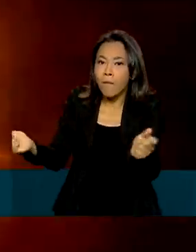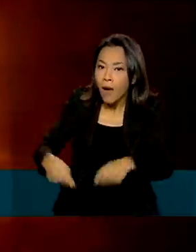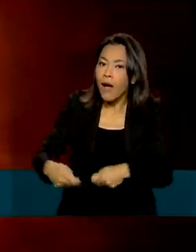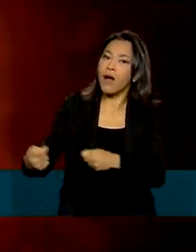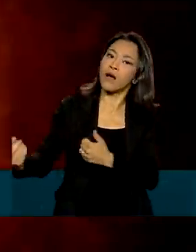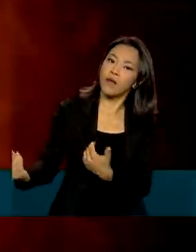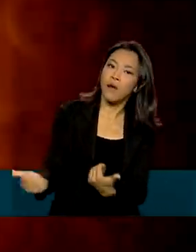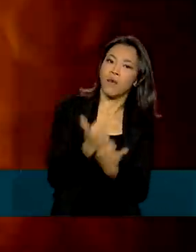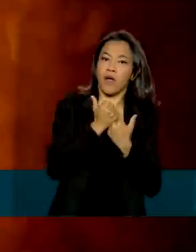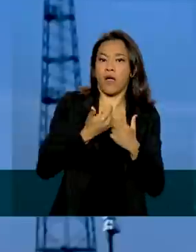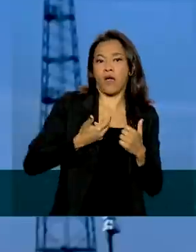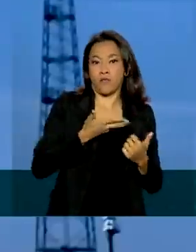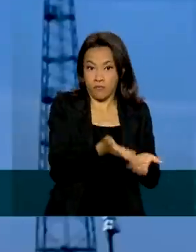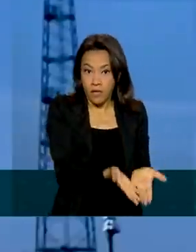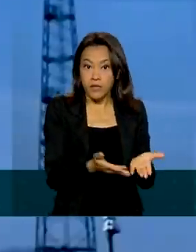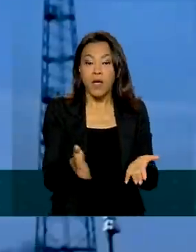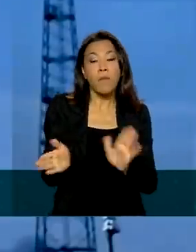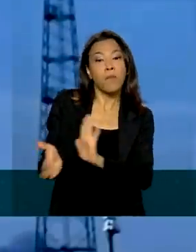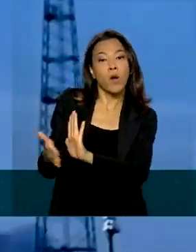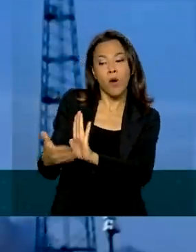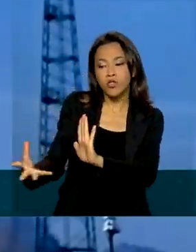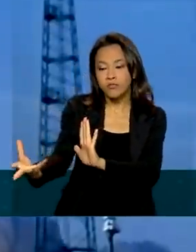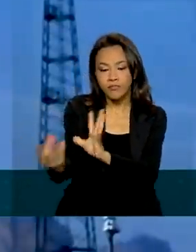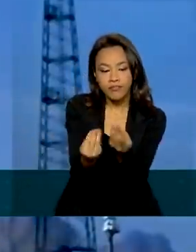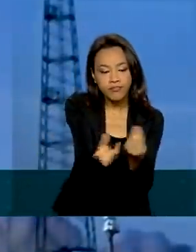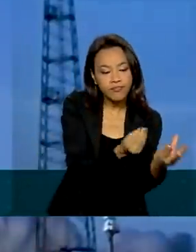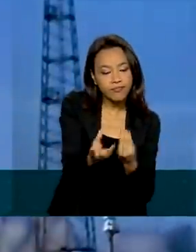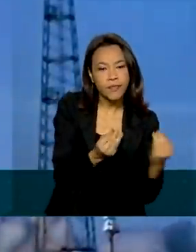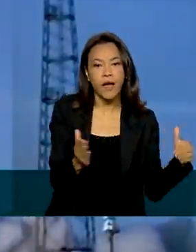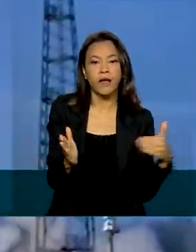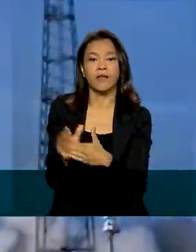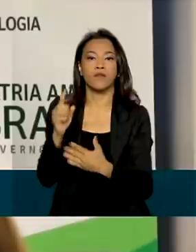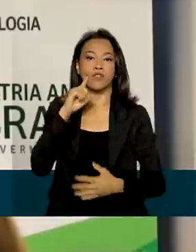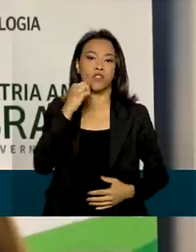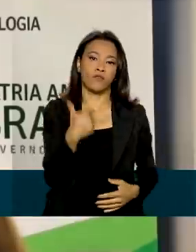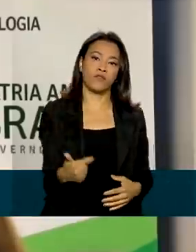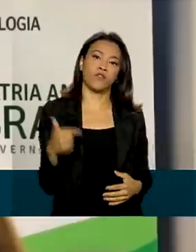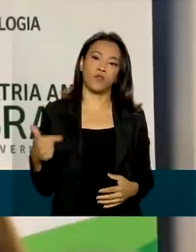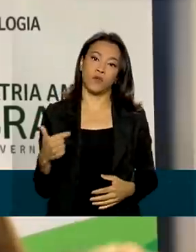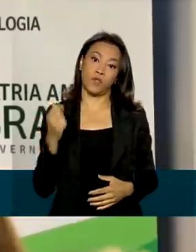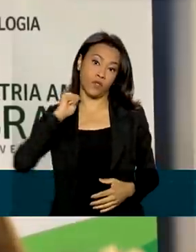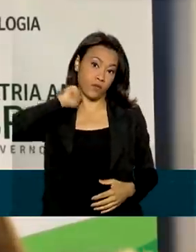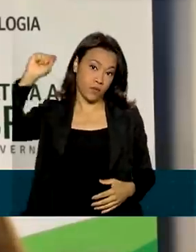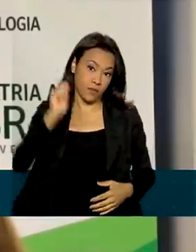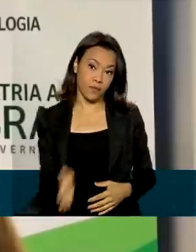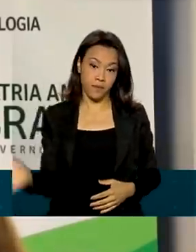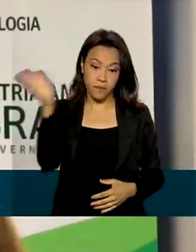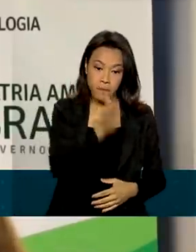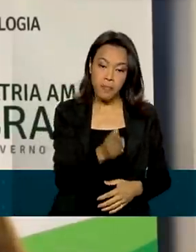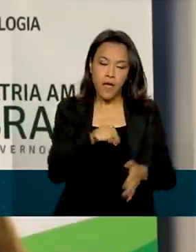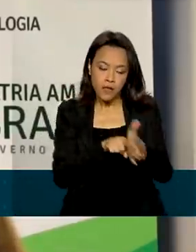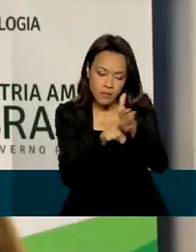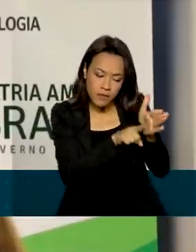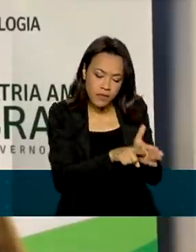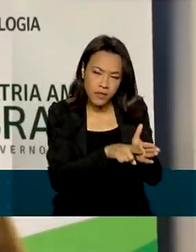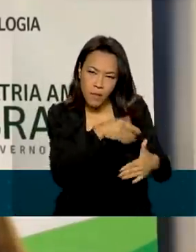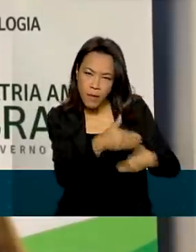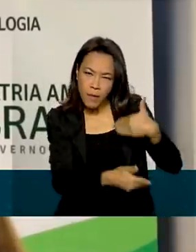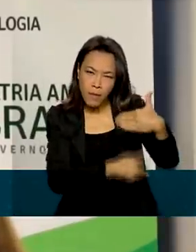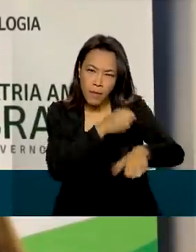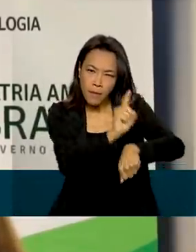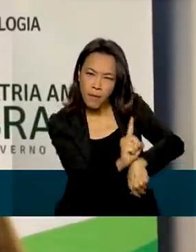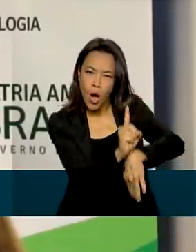O prazo para o envio de propostas vai até 22 de abril. O desenvolvimento desses foguetes vai permitir também o